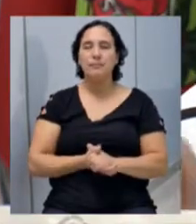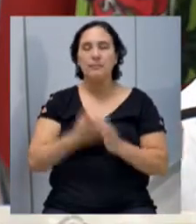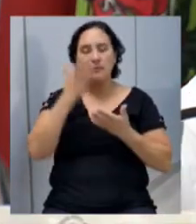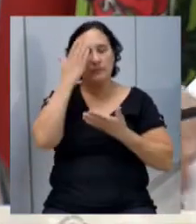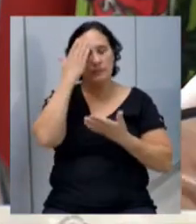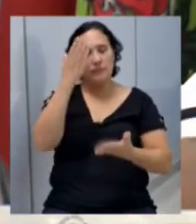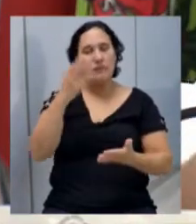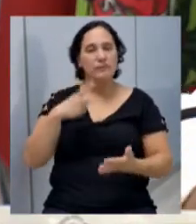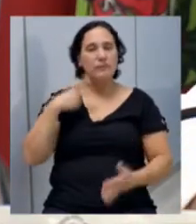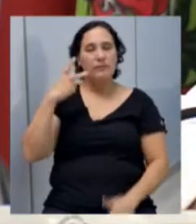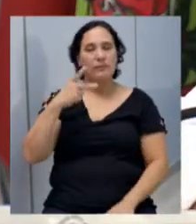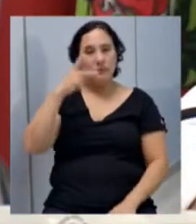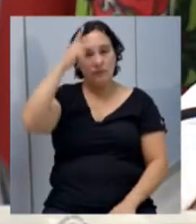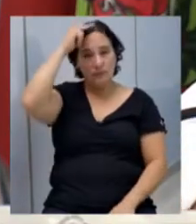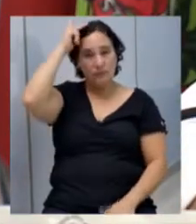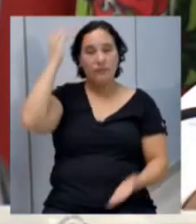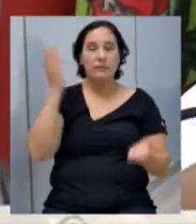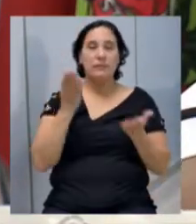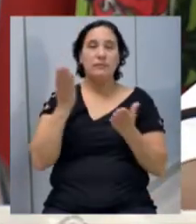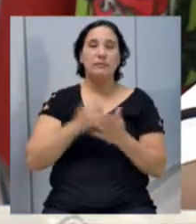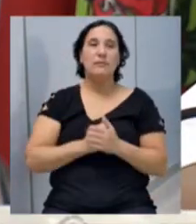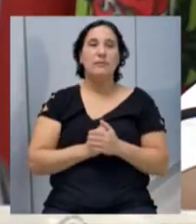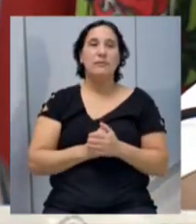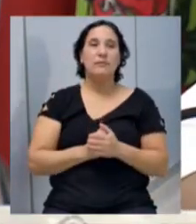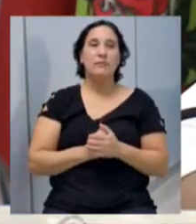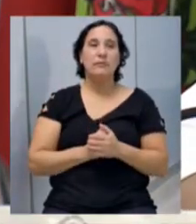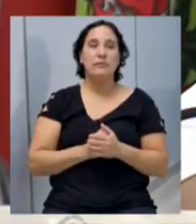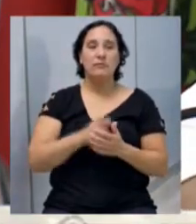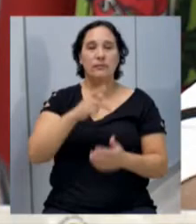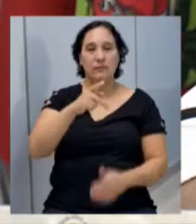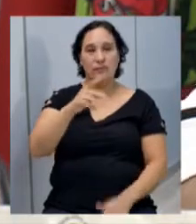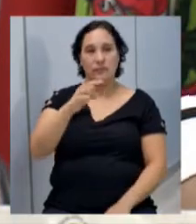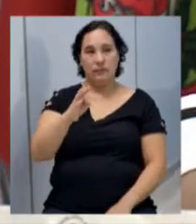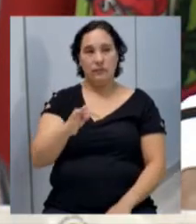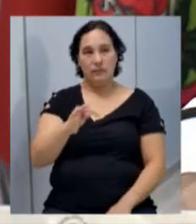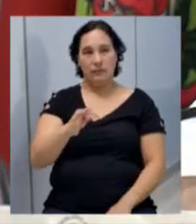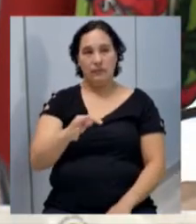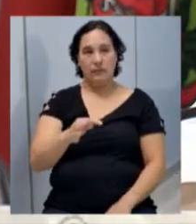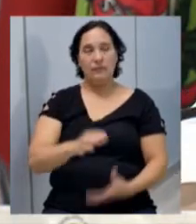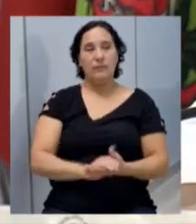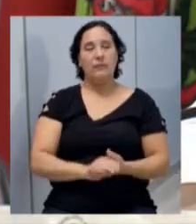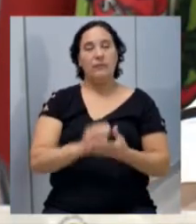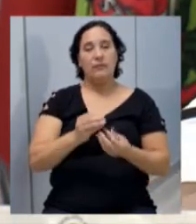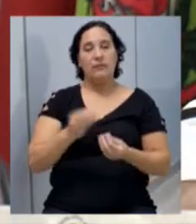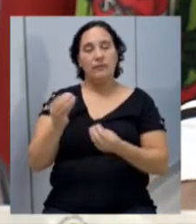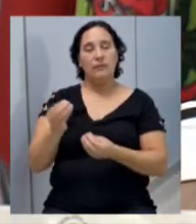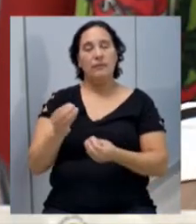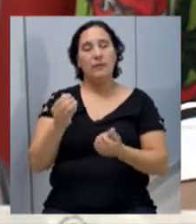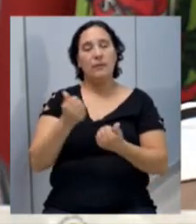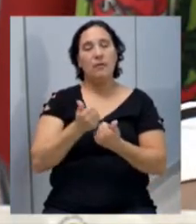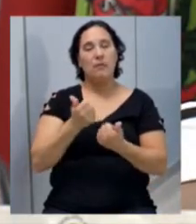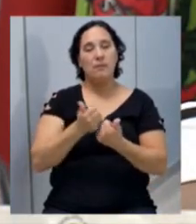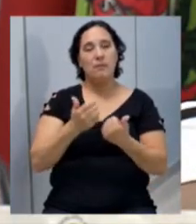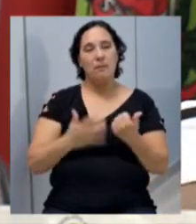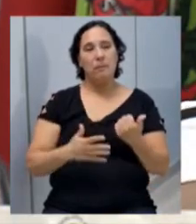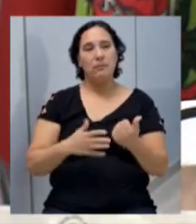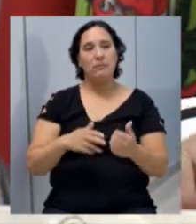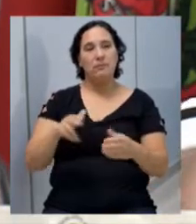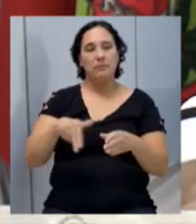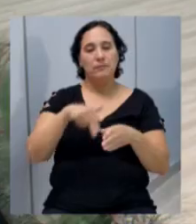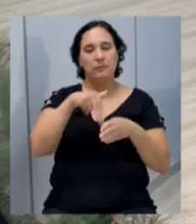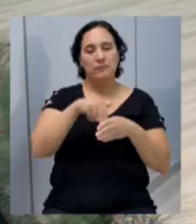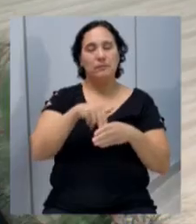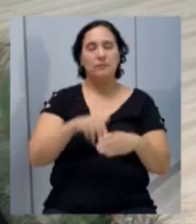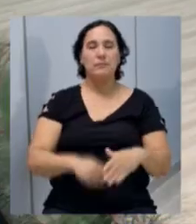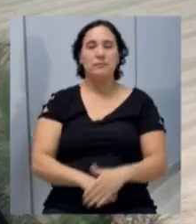Agradeço ao vereador Wilson Piccoli, passo a palavra à bancada do PT. Passo à presidência ao vice-presidente para fazer uso da tribuna.